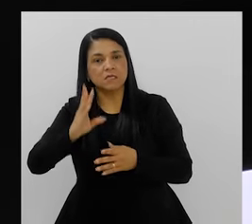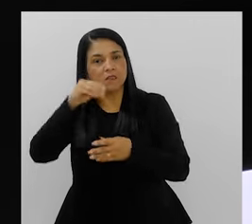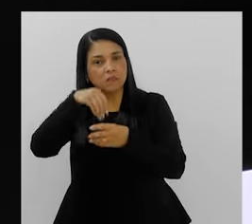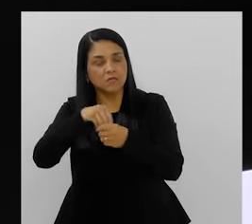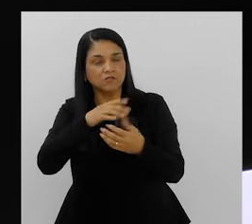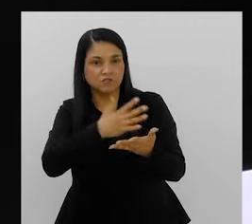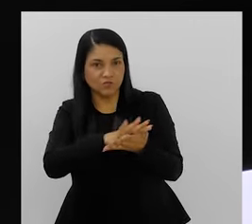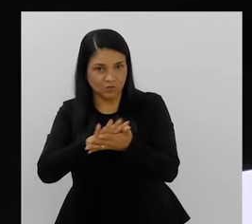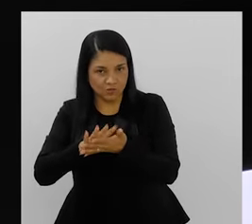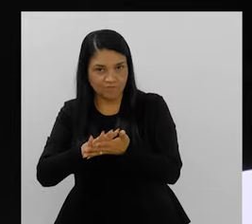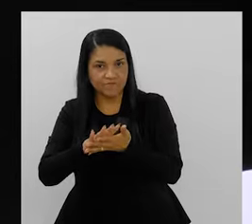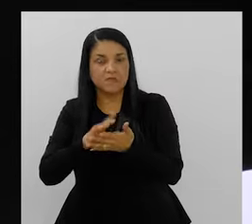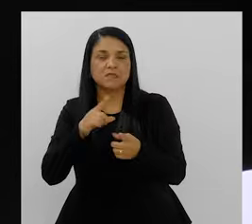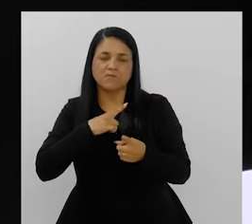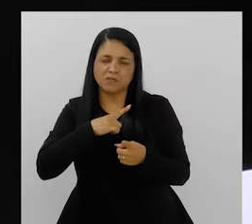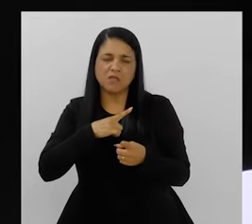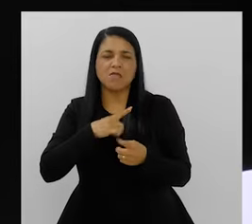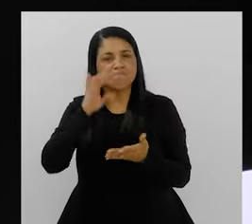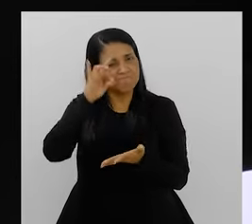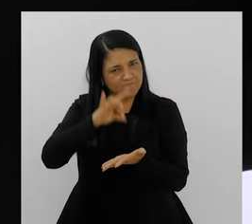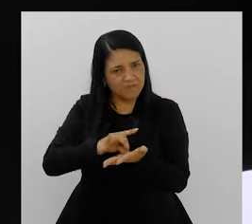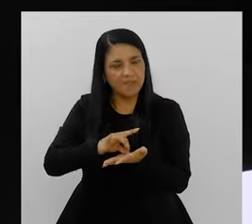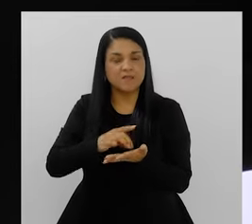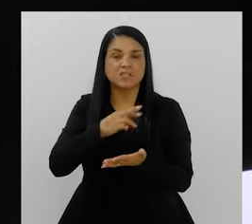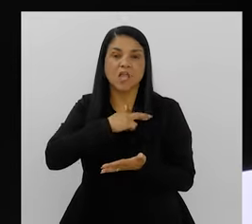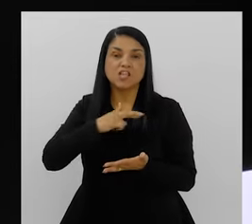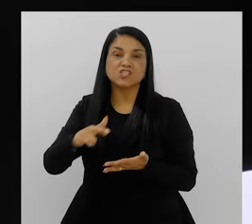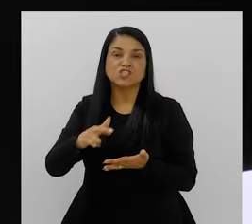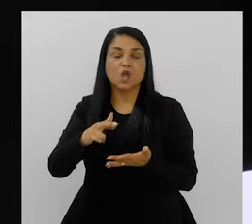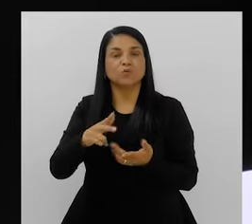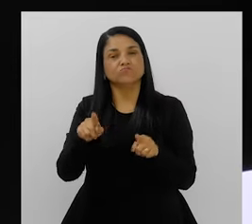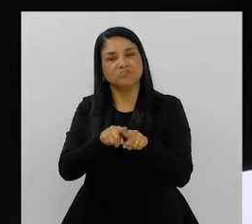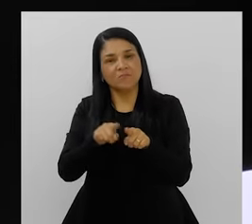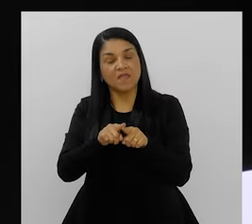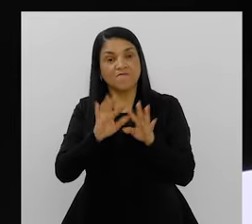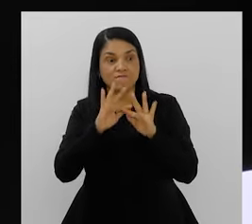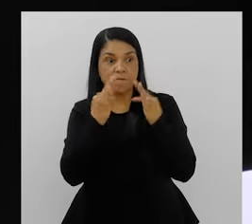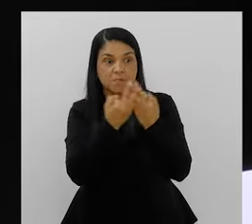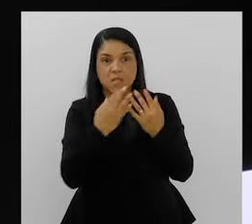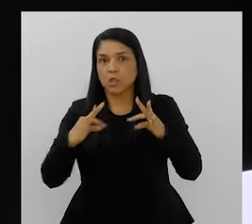Até por conta de religião, né? Quem tinha família inteira que desfilava no Carnaval,